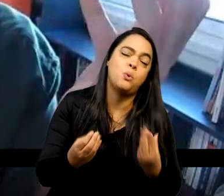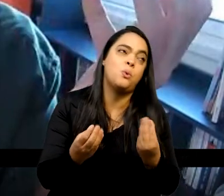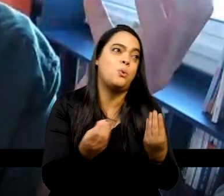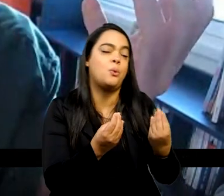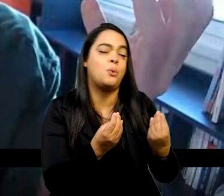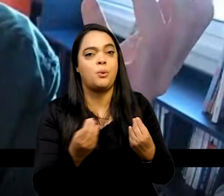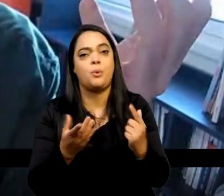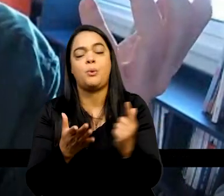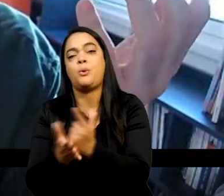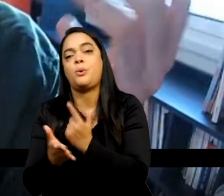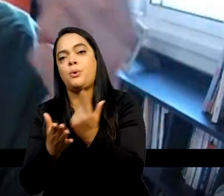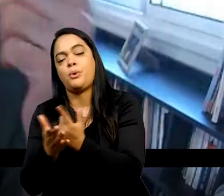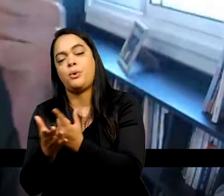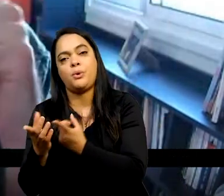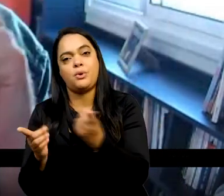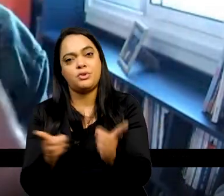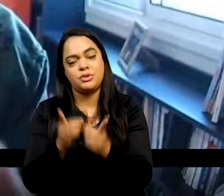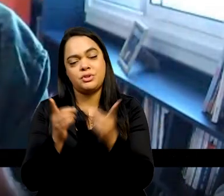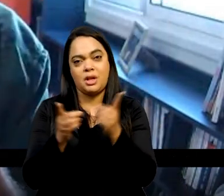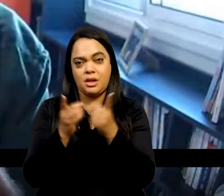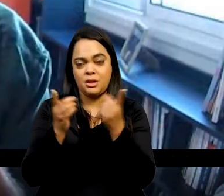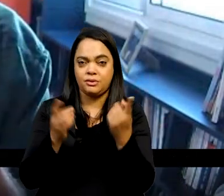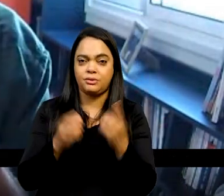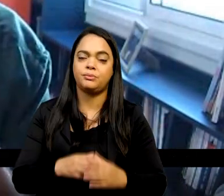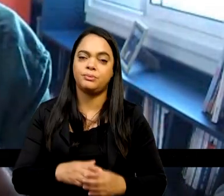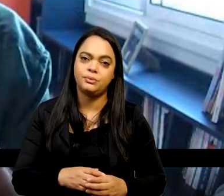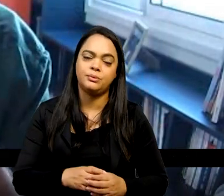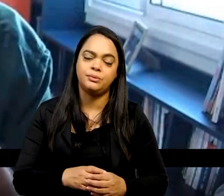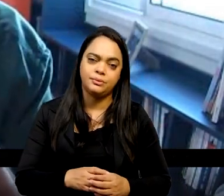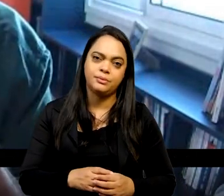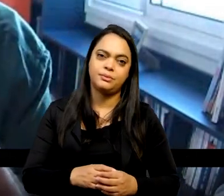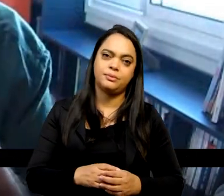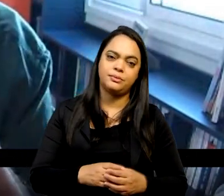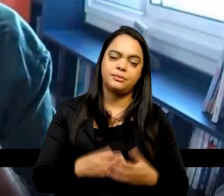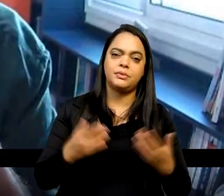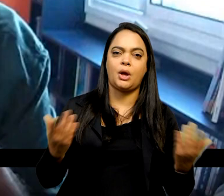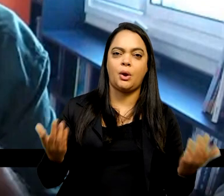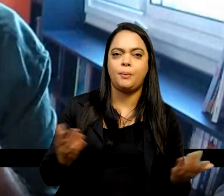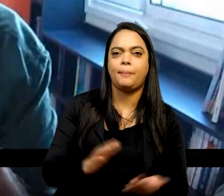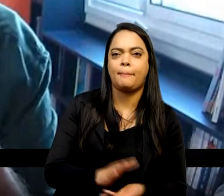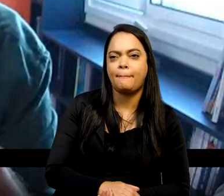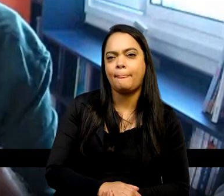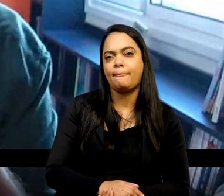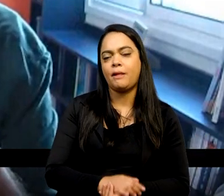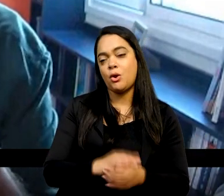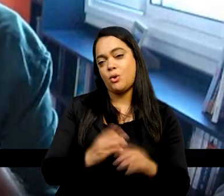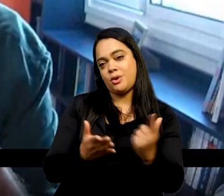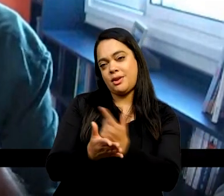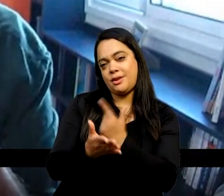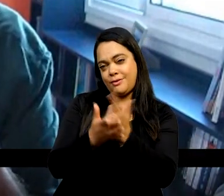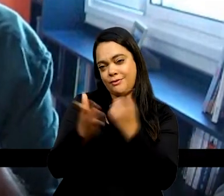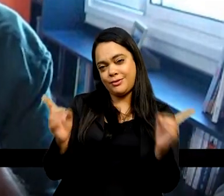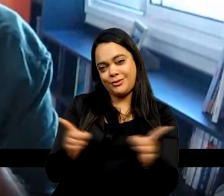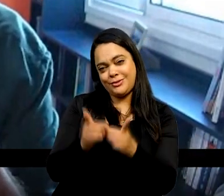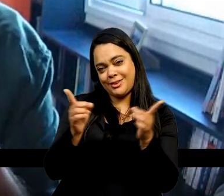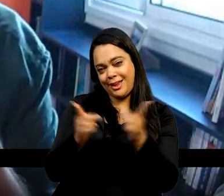prosperar nesse país. E justamente porque ele é um objeto altamente mercadológico, ele é altamente convencional.